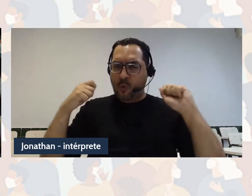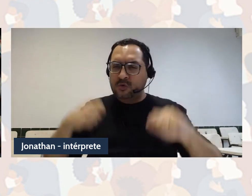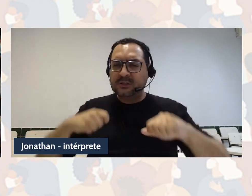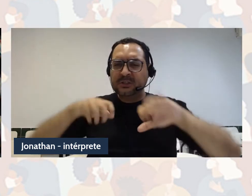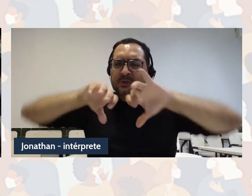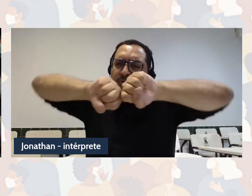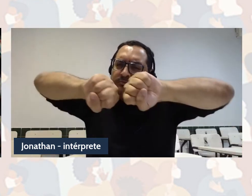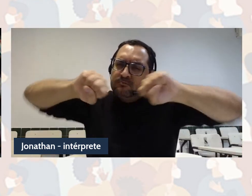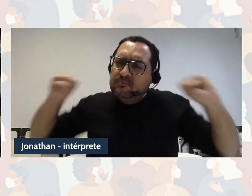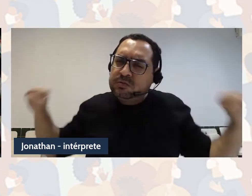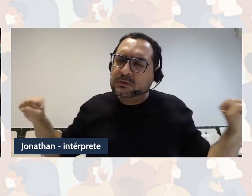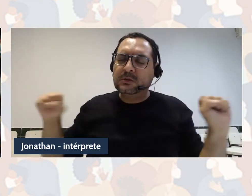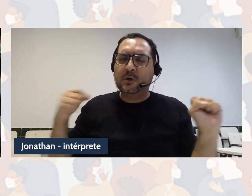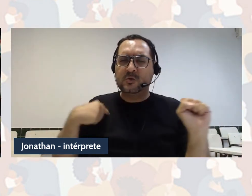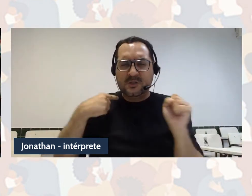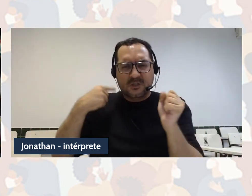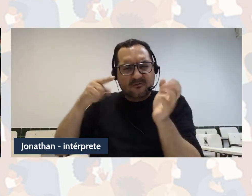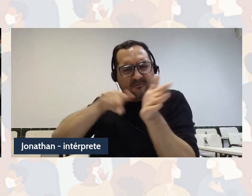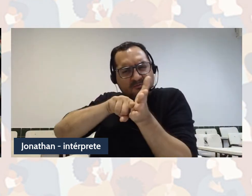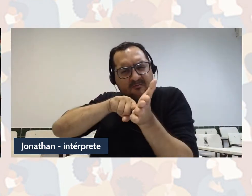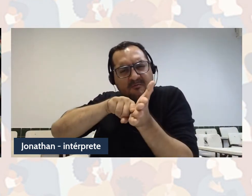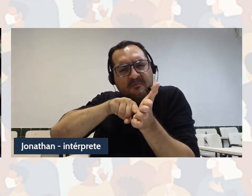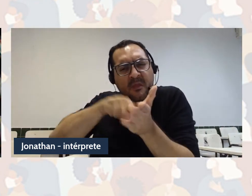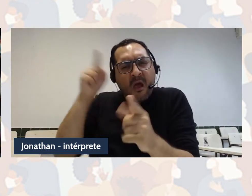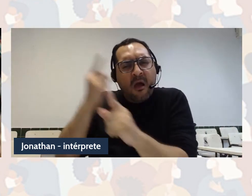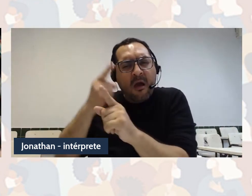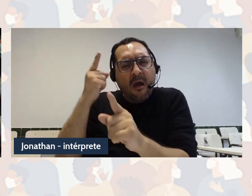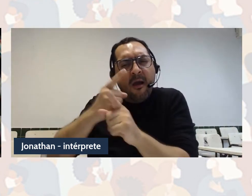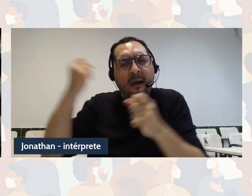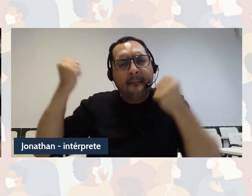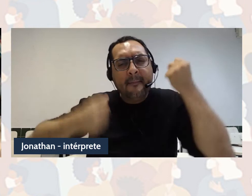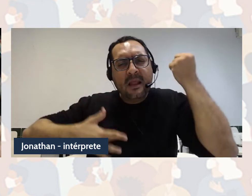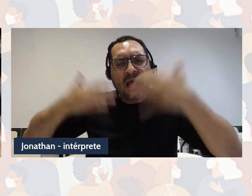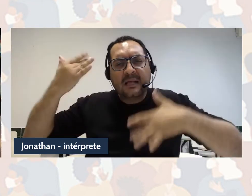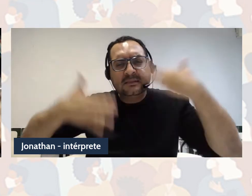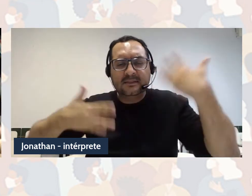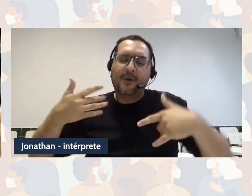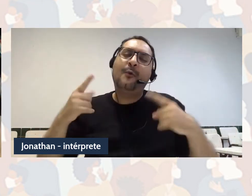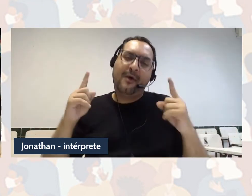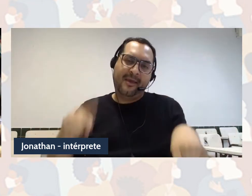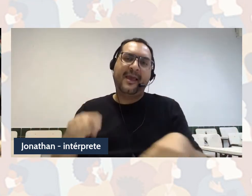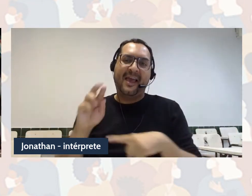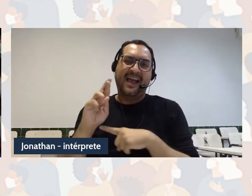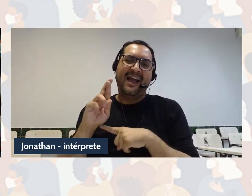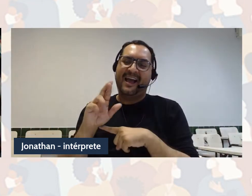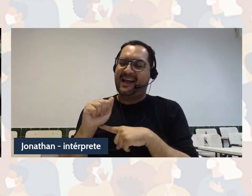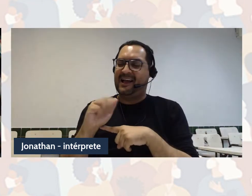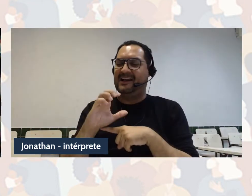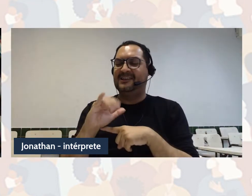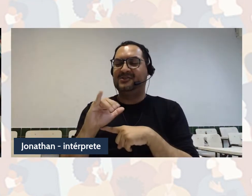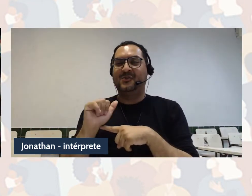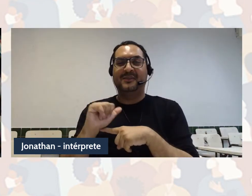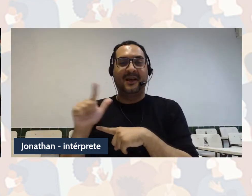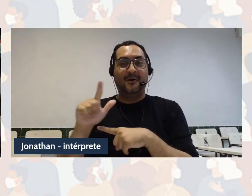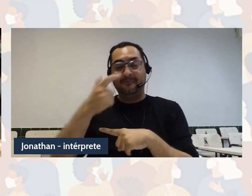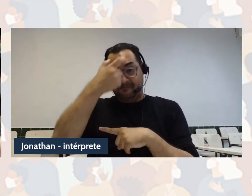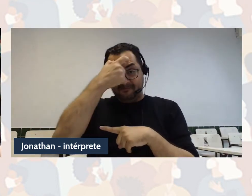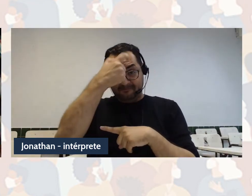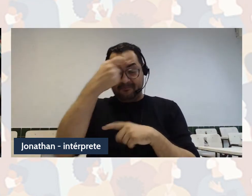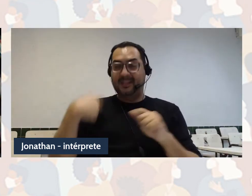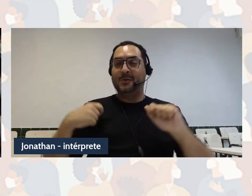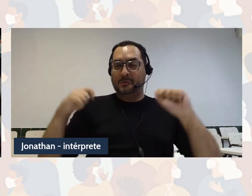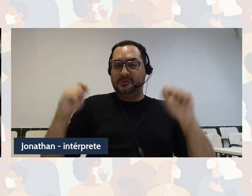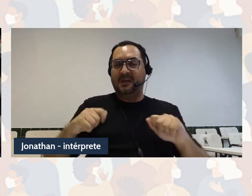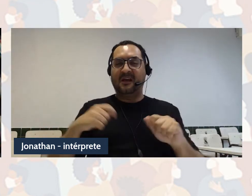explicada, essa seria, então, portanto, a concepção racionalista, porque se vale do uso da razão, né, e também me